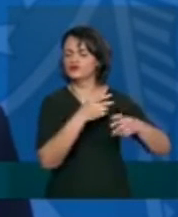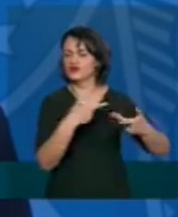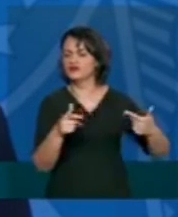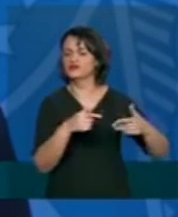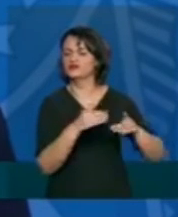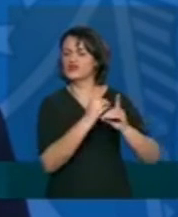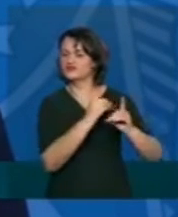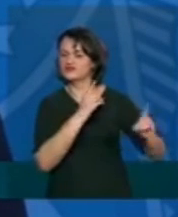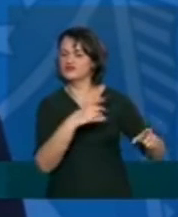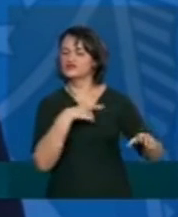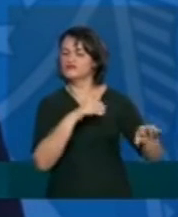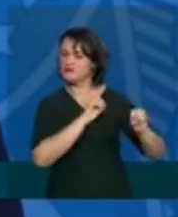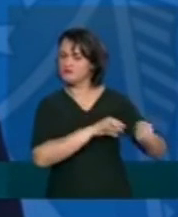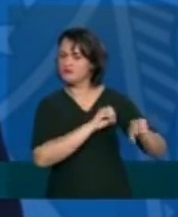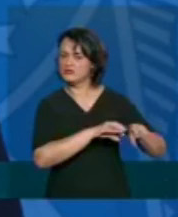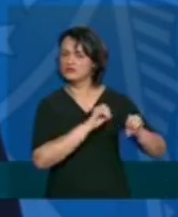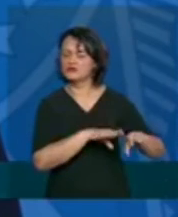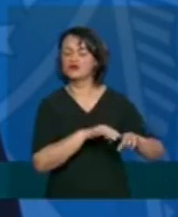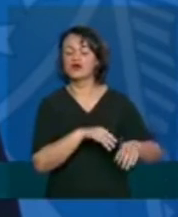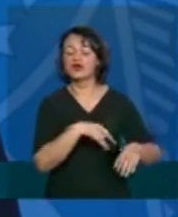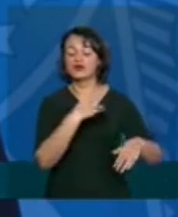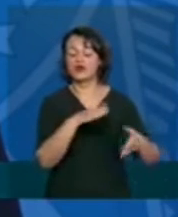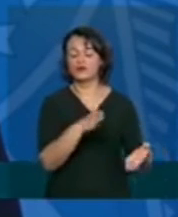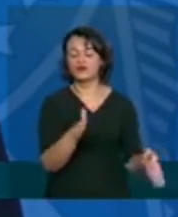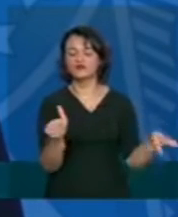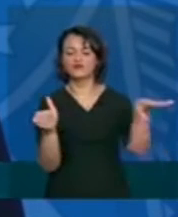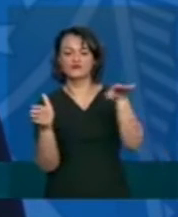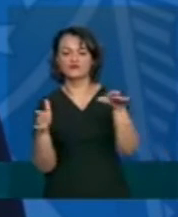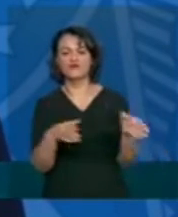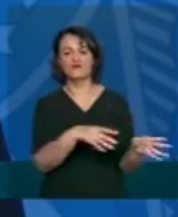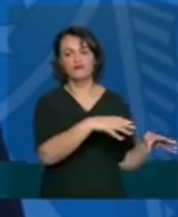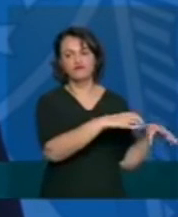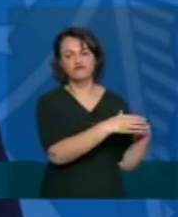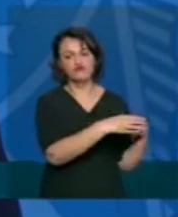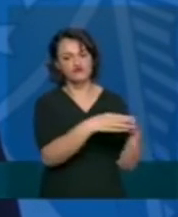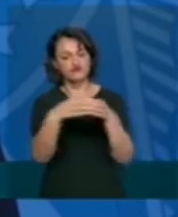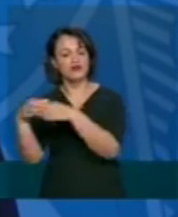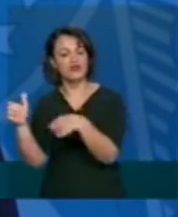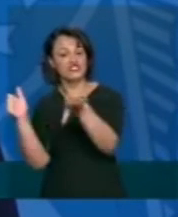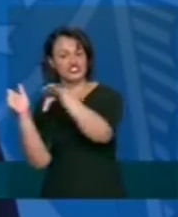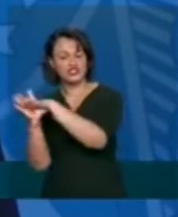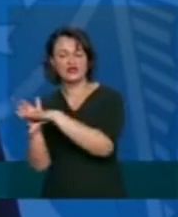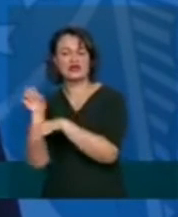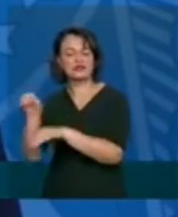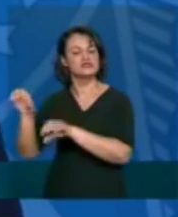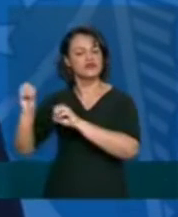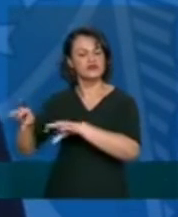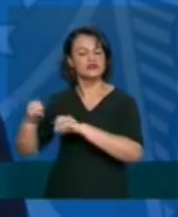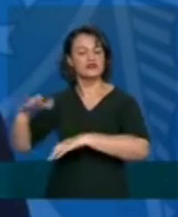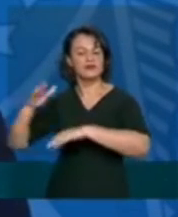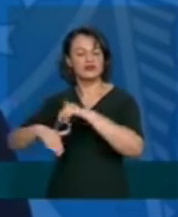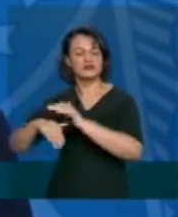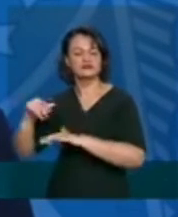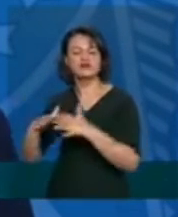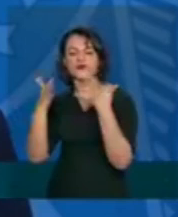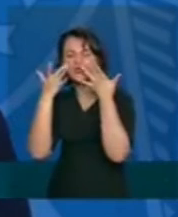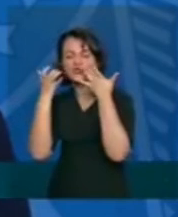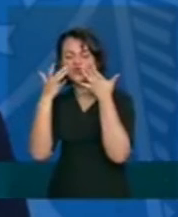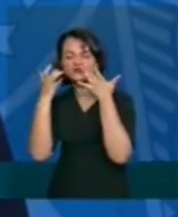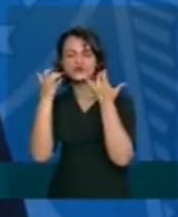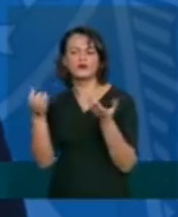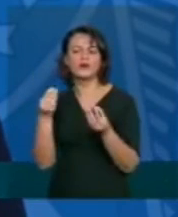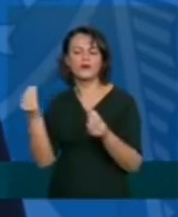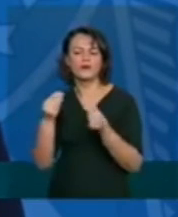distância estão recebendo ao chegarem nos locais de atuação capacitação com simulação realística em